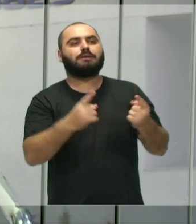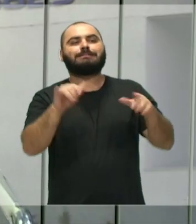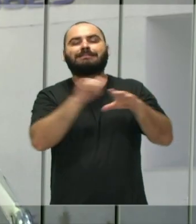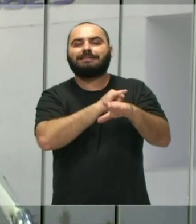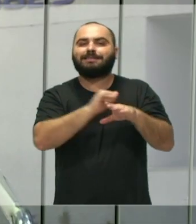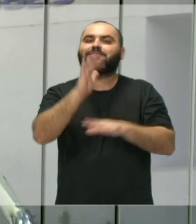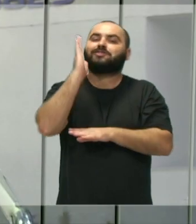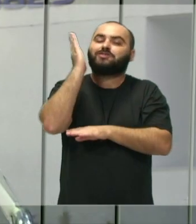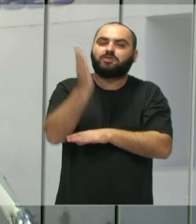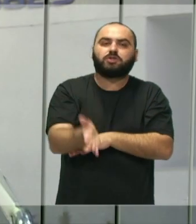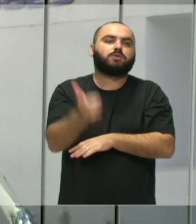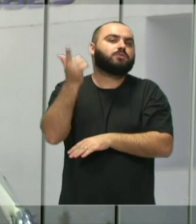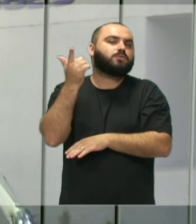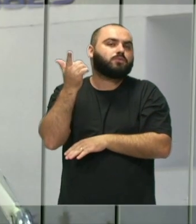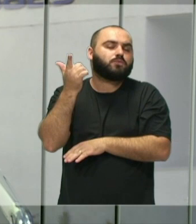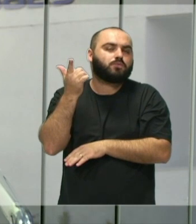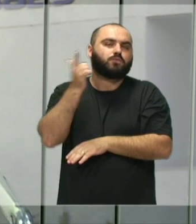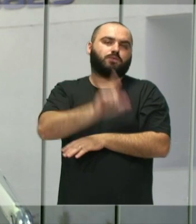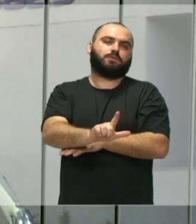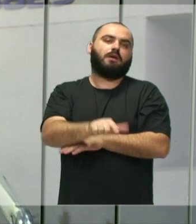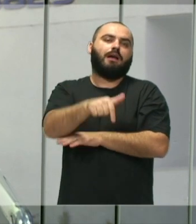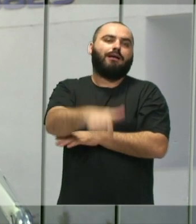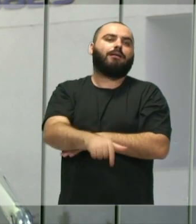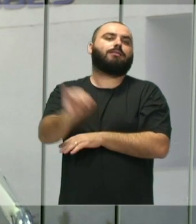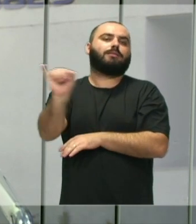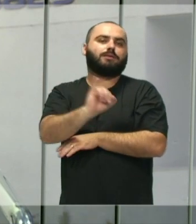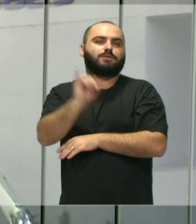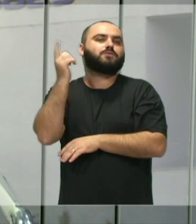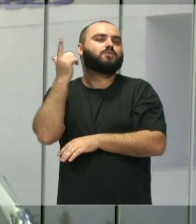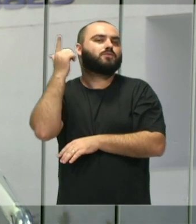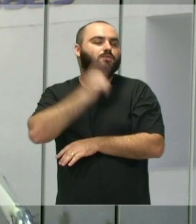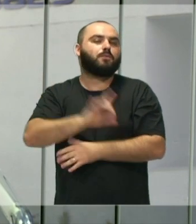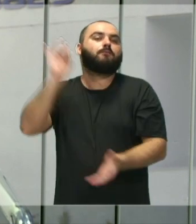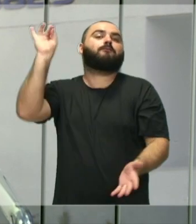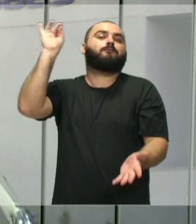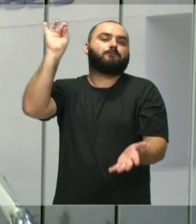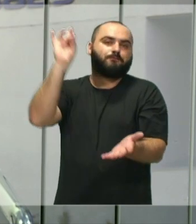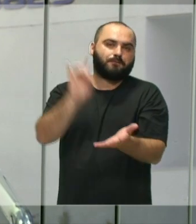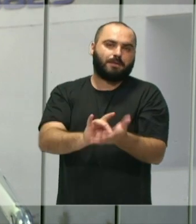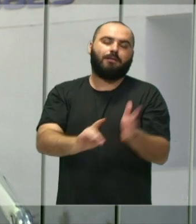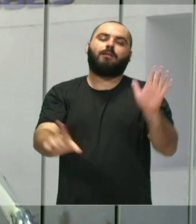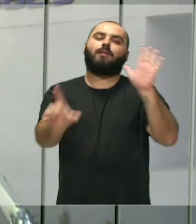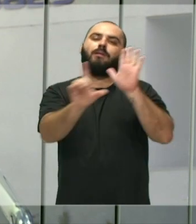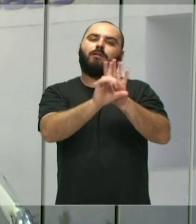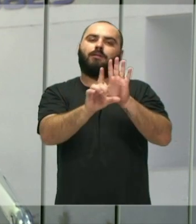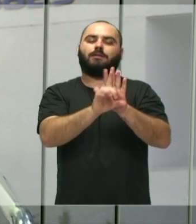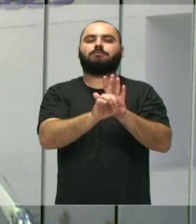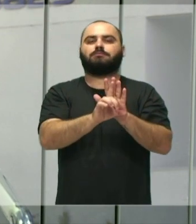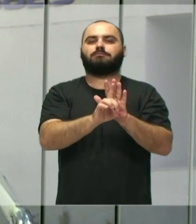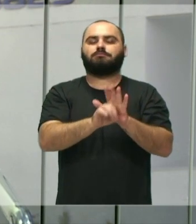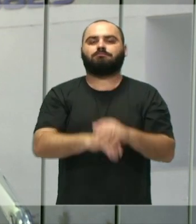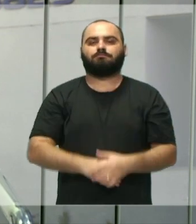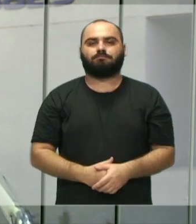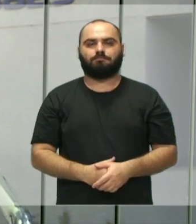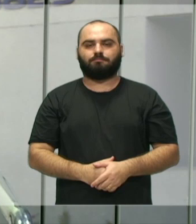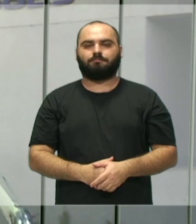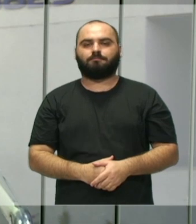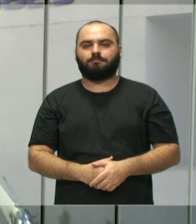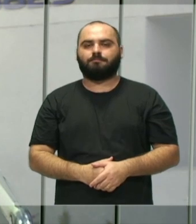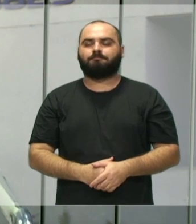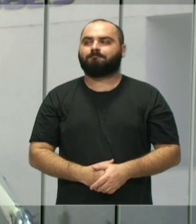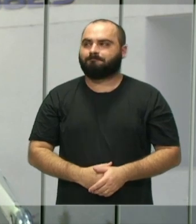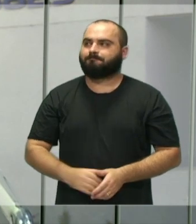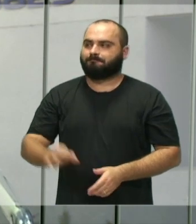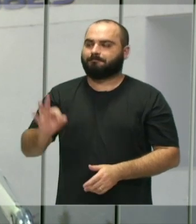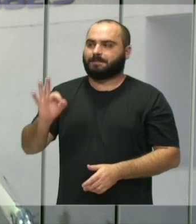que em Itajaí seja implementada de uma vez a lei que já vigora? Em relação a